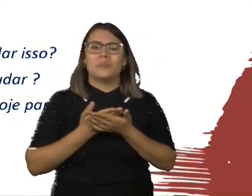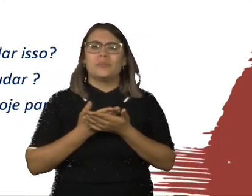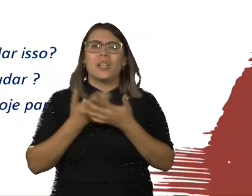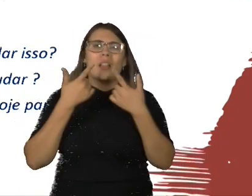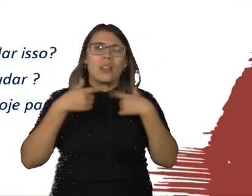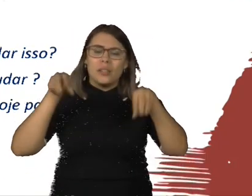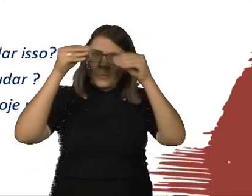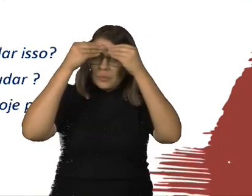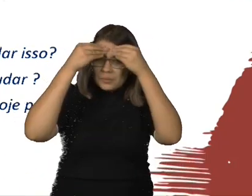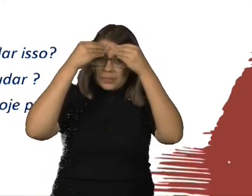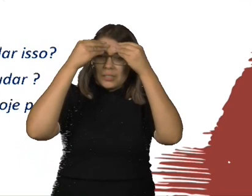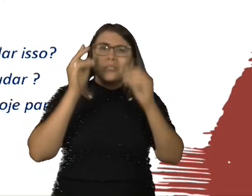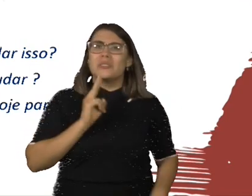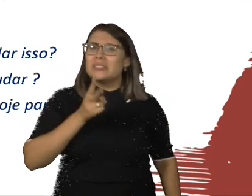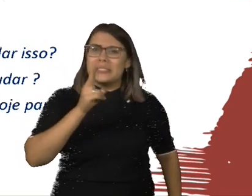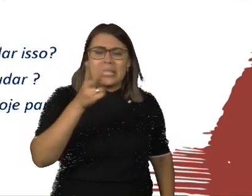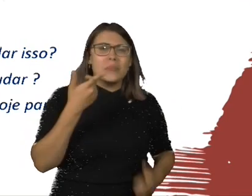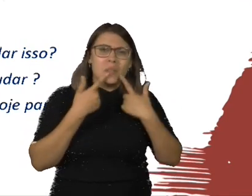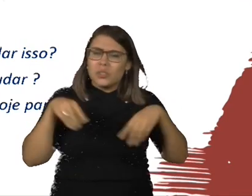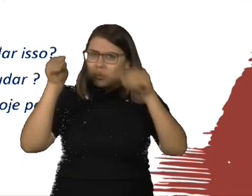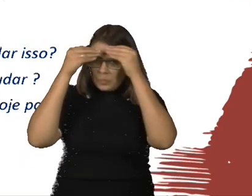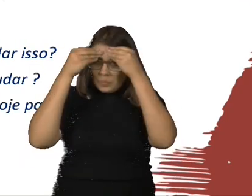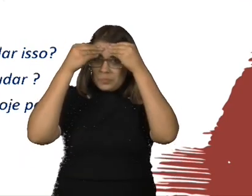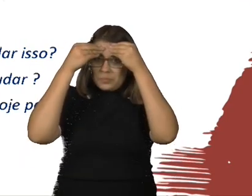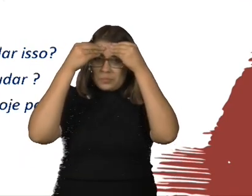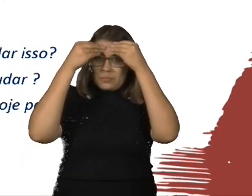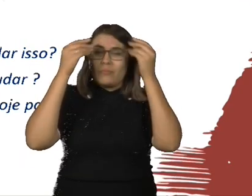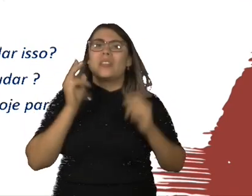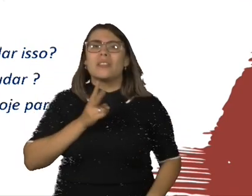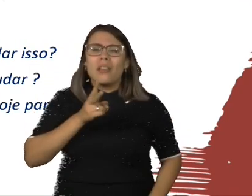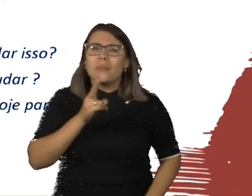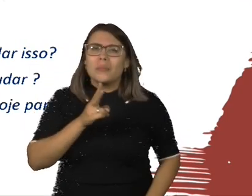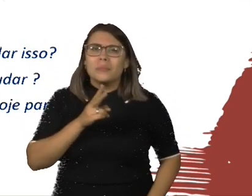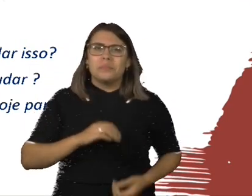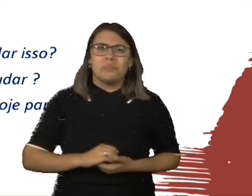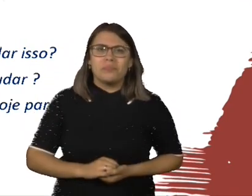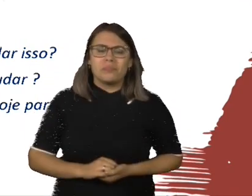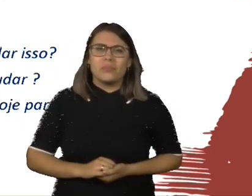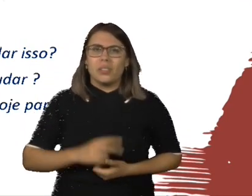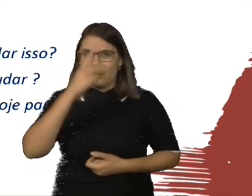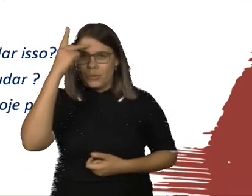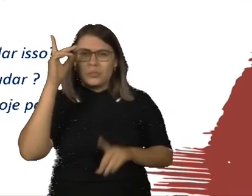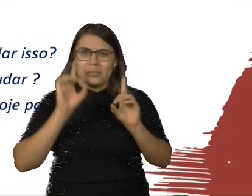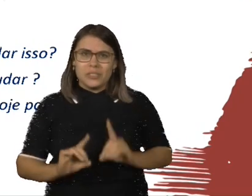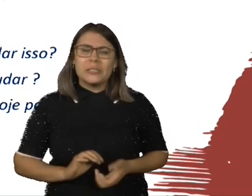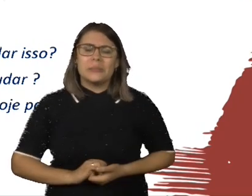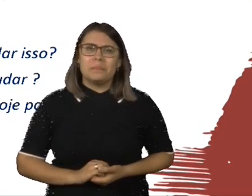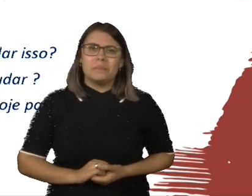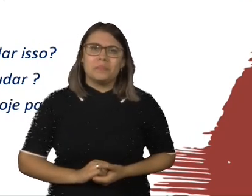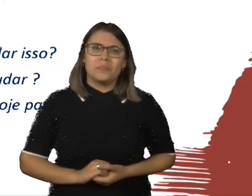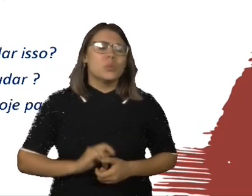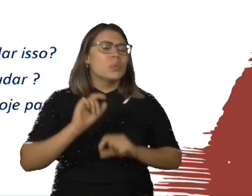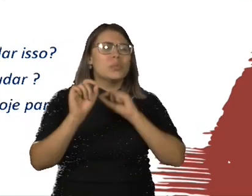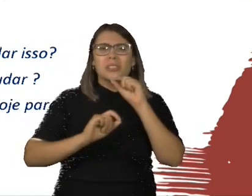generalização. Você sempre, de fato, acreditou nessa crença negativa que você trouxe das pessoas com deficiência? No